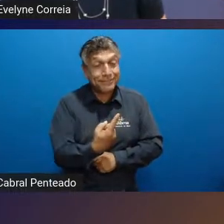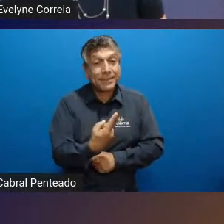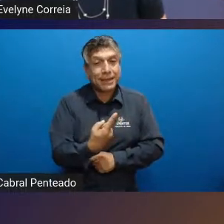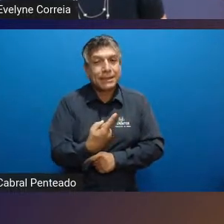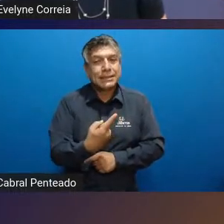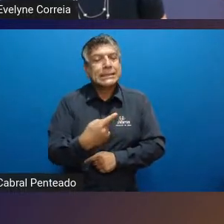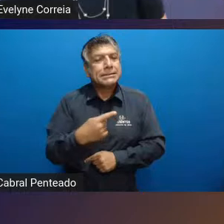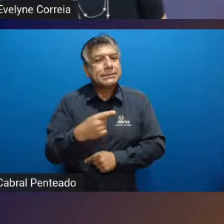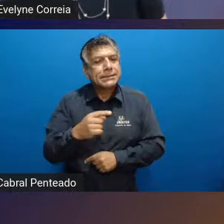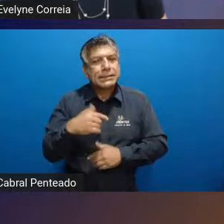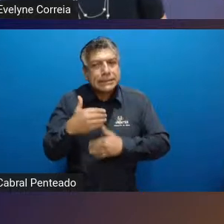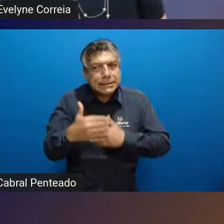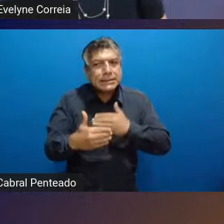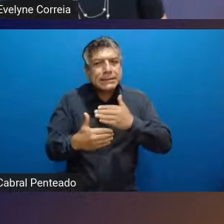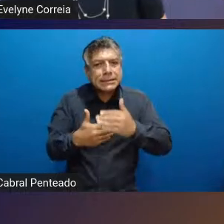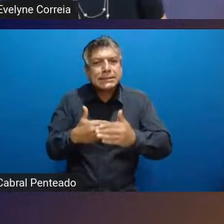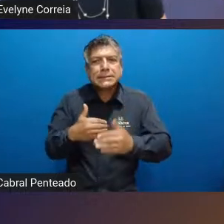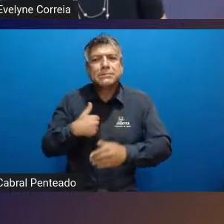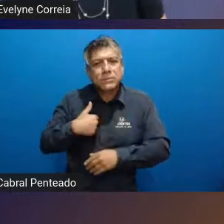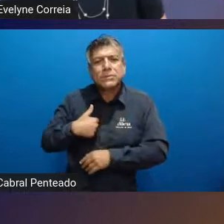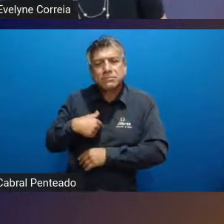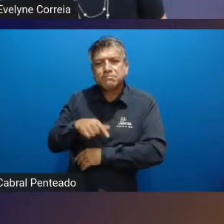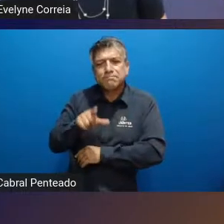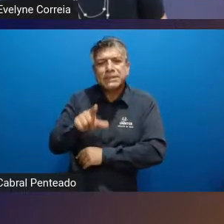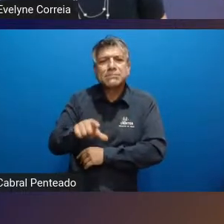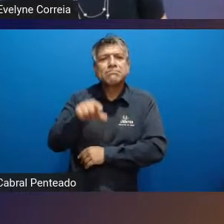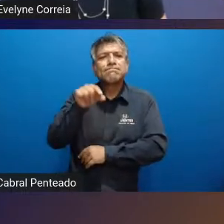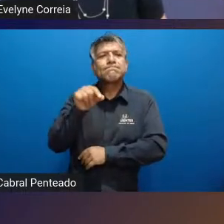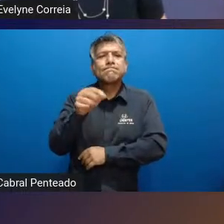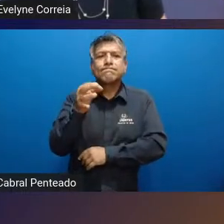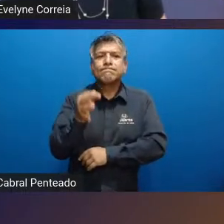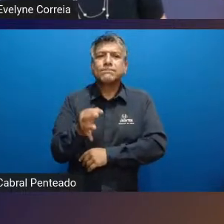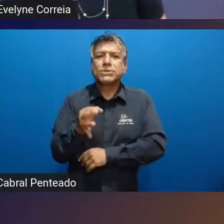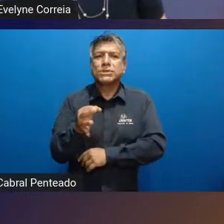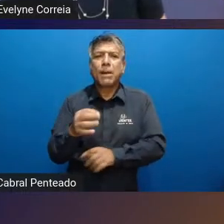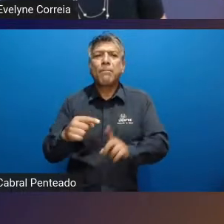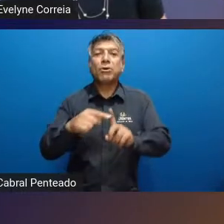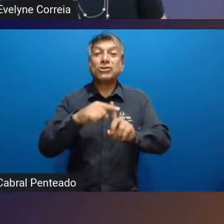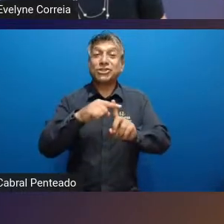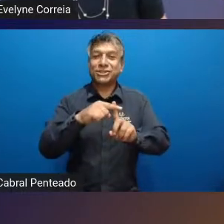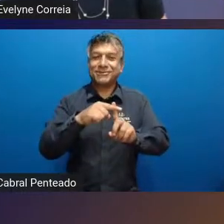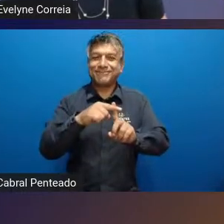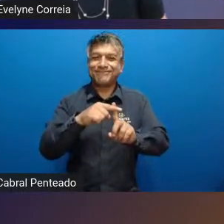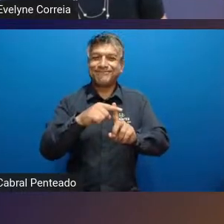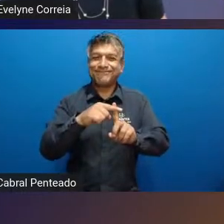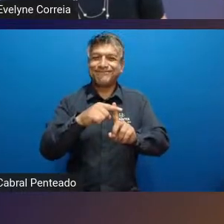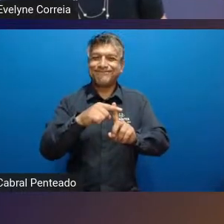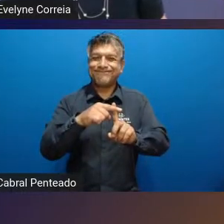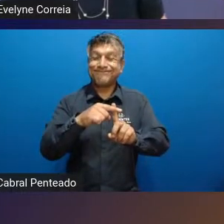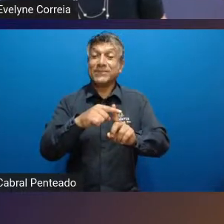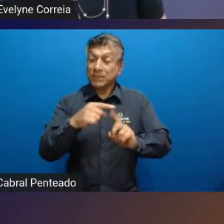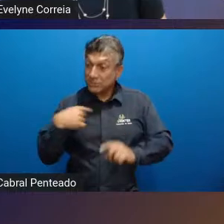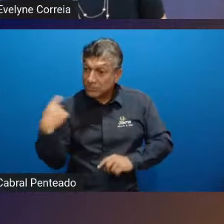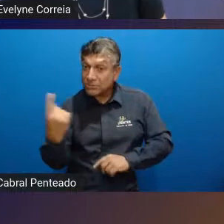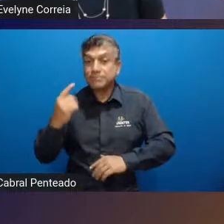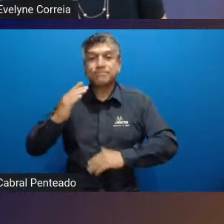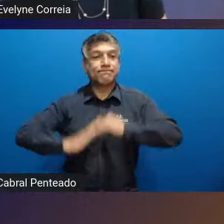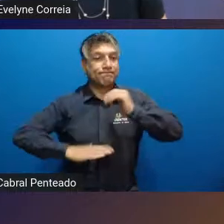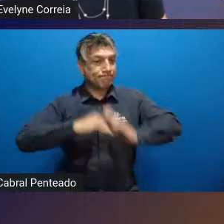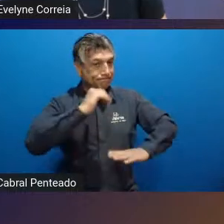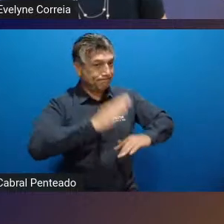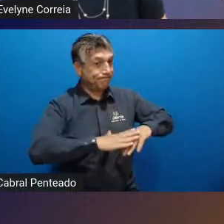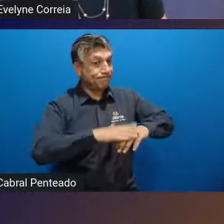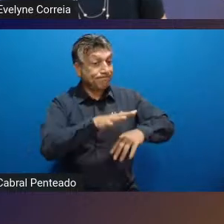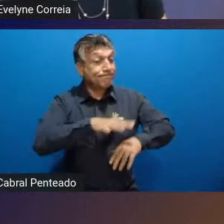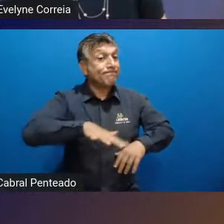tendo um posicionamento, né, a respeito disso de maneira positiva. Nós, profissionais da área